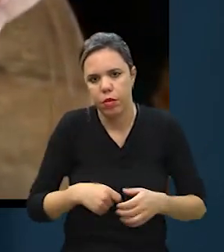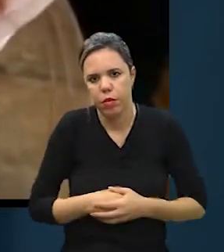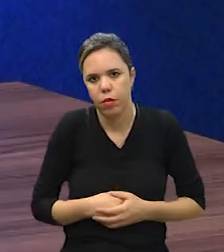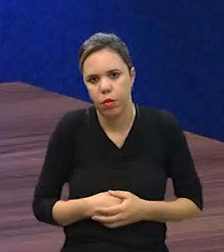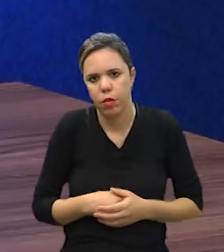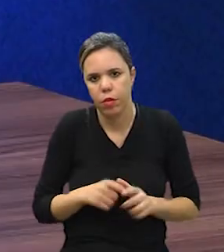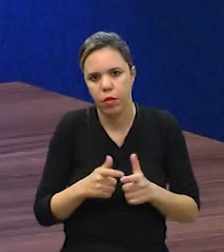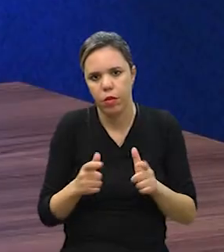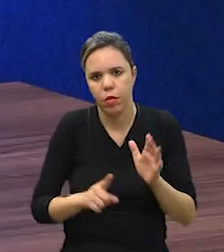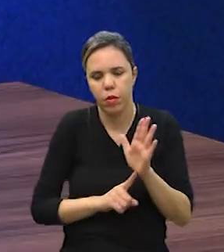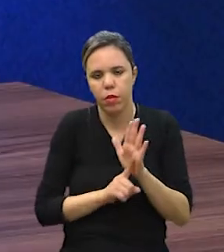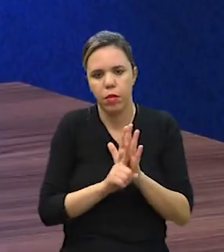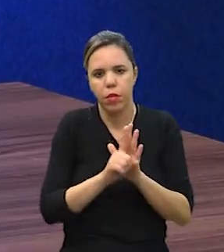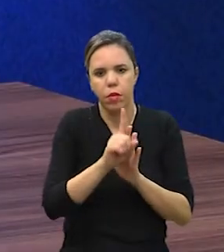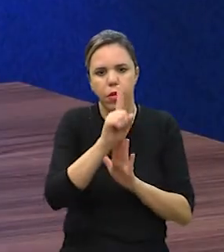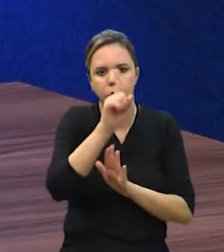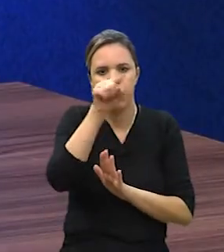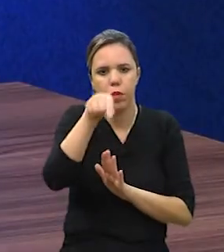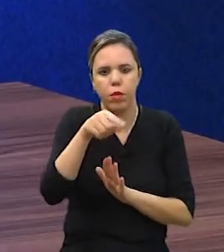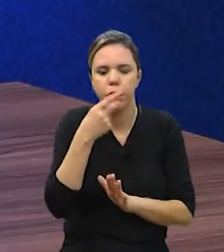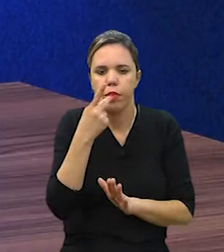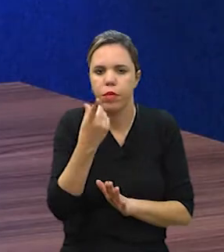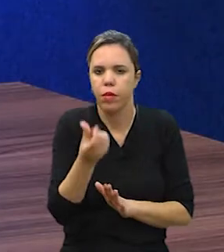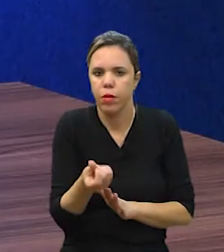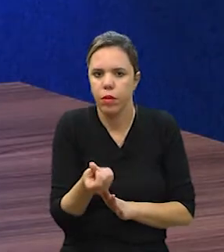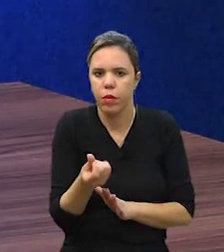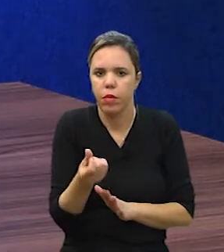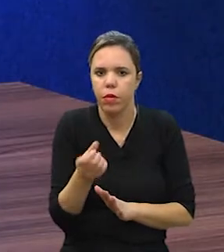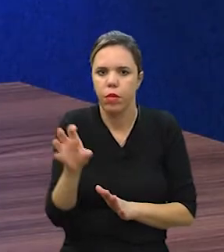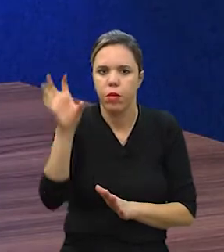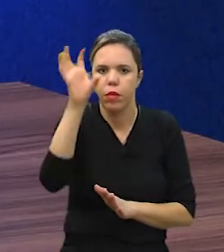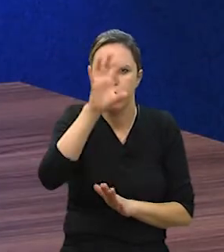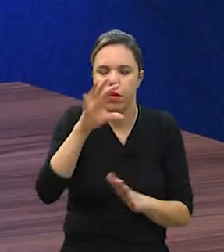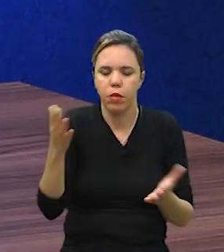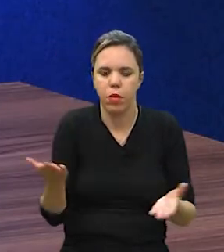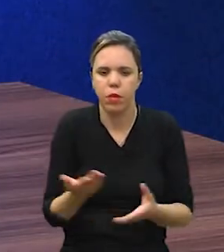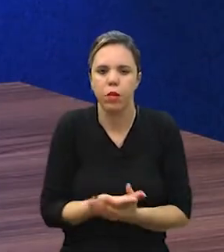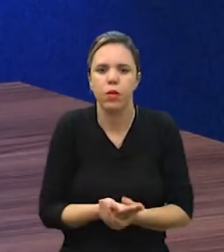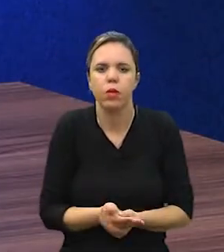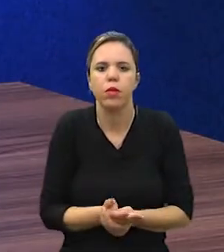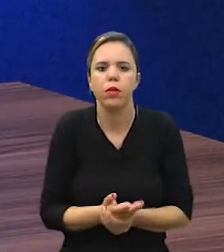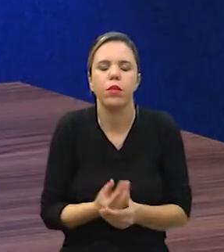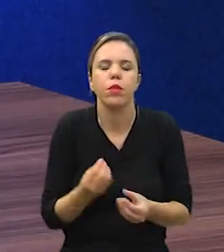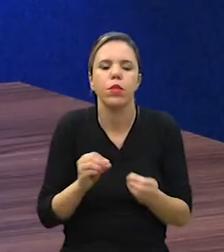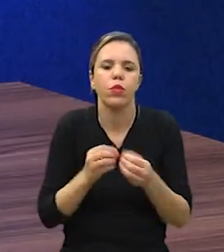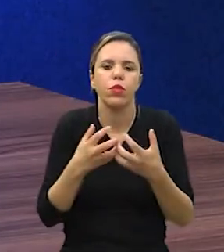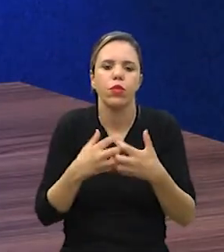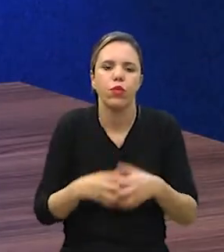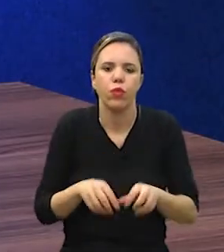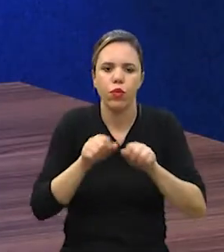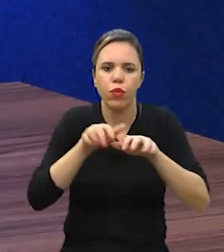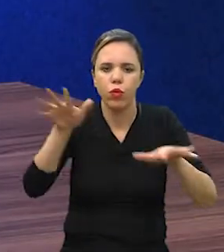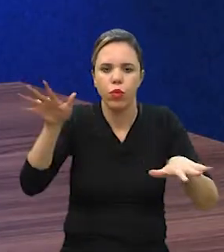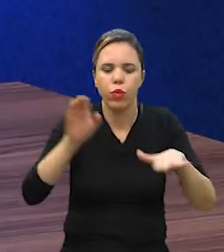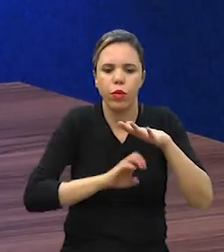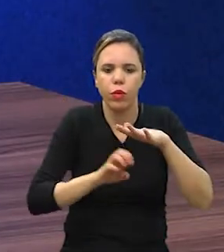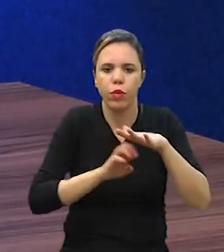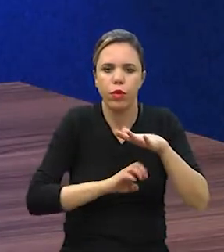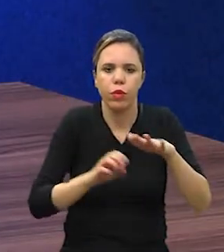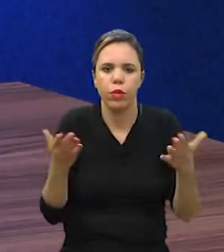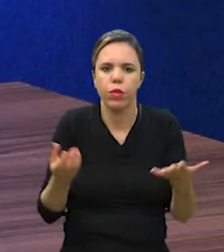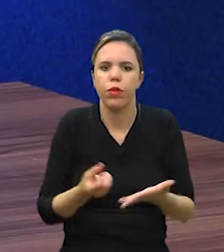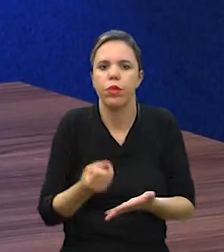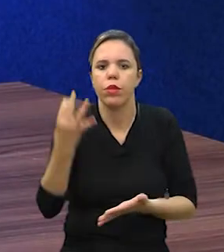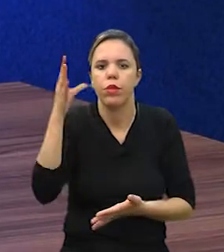possível. Crescimento. Você me falou sobre 16 estados hoje. Como funciona? São distribuidores?